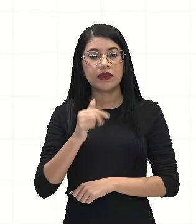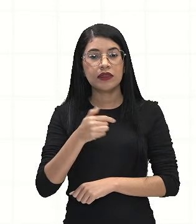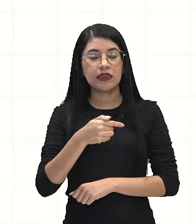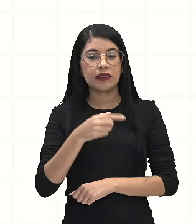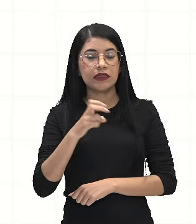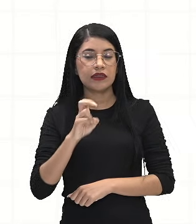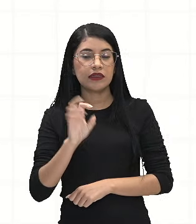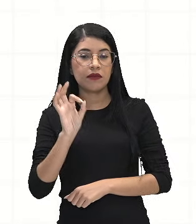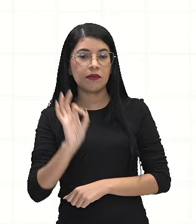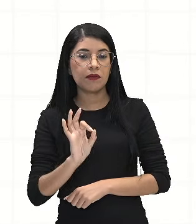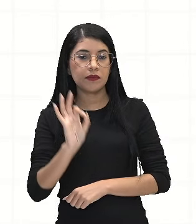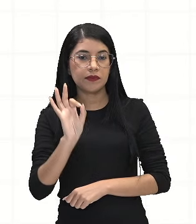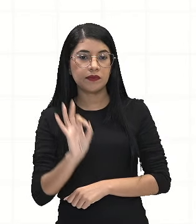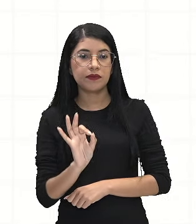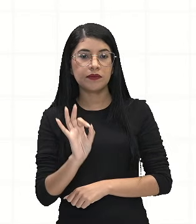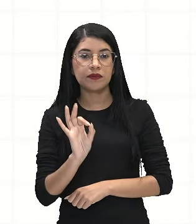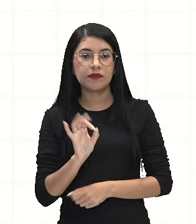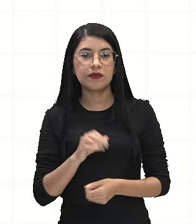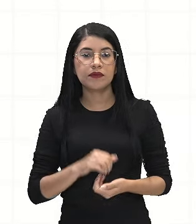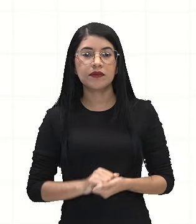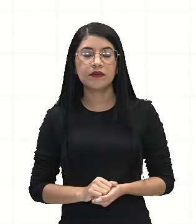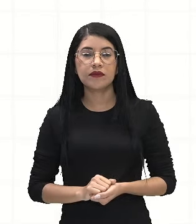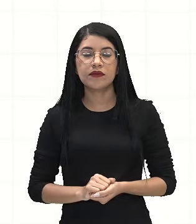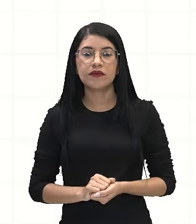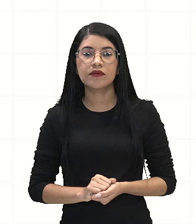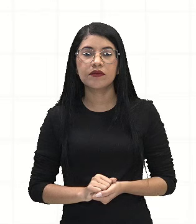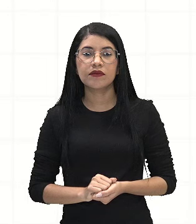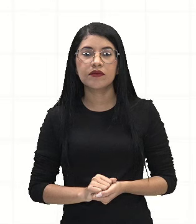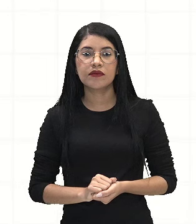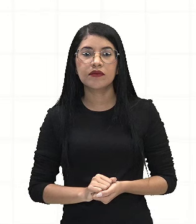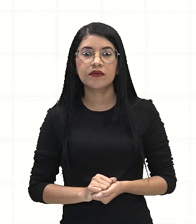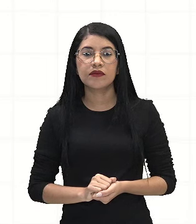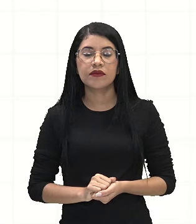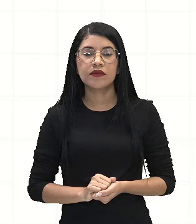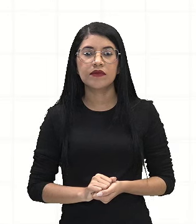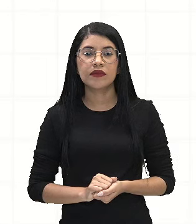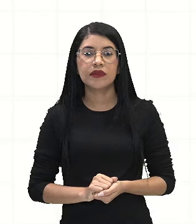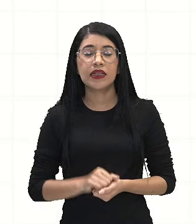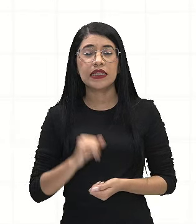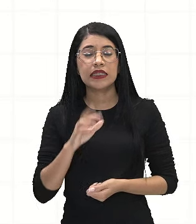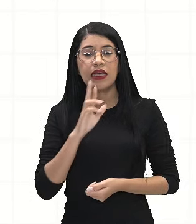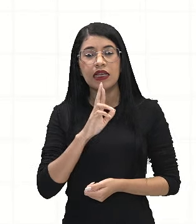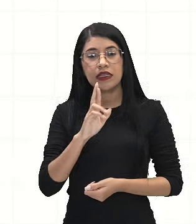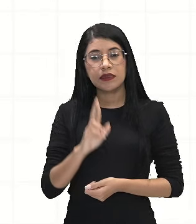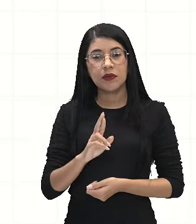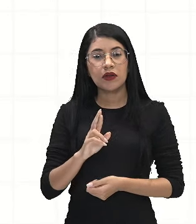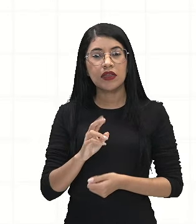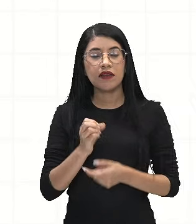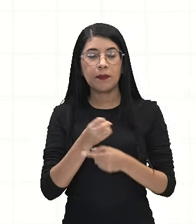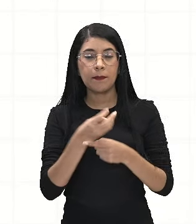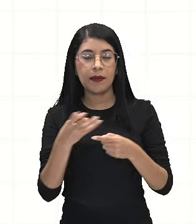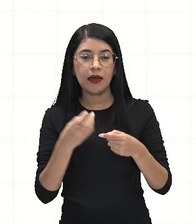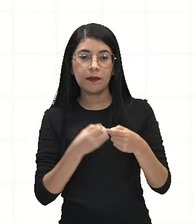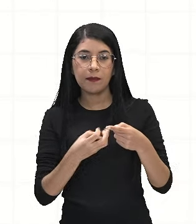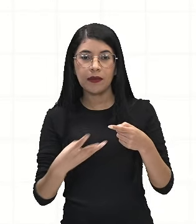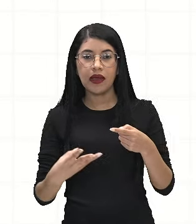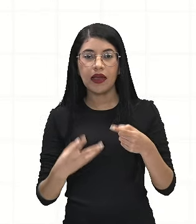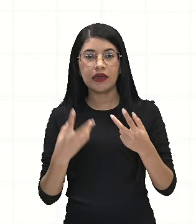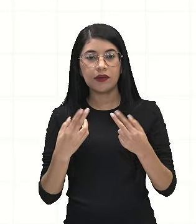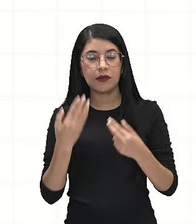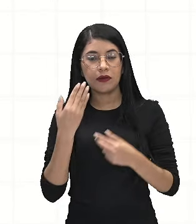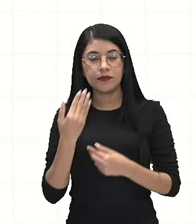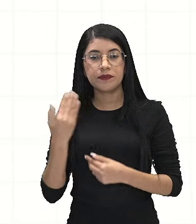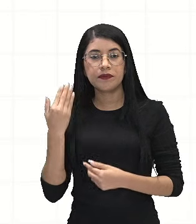colocar o percentual. 75 por cento. Se o problema tivesse dado respostas em fração, assim como está aqui,